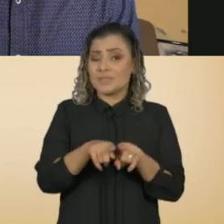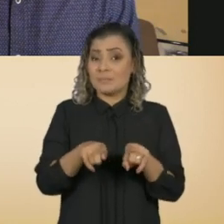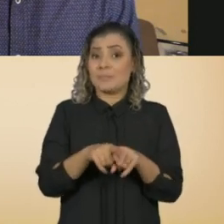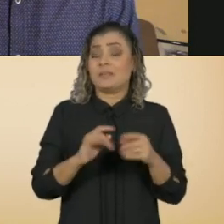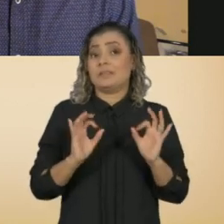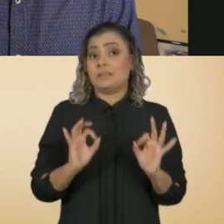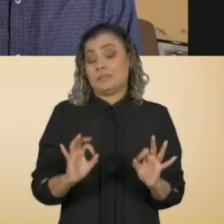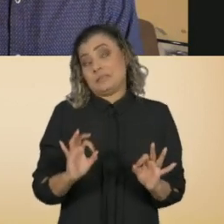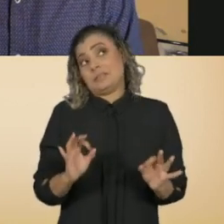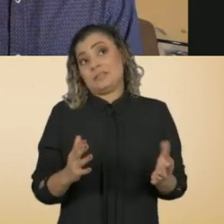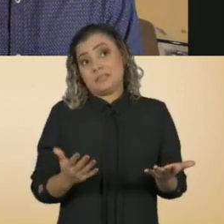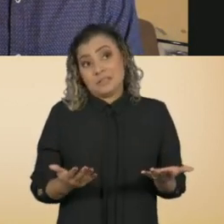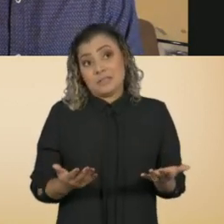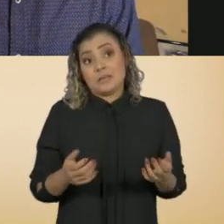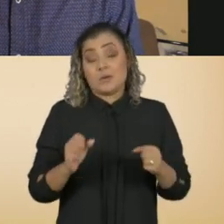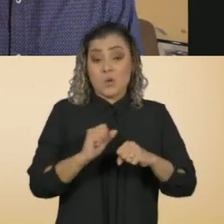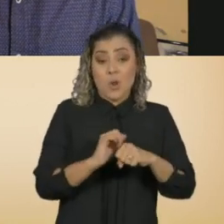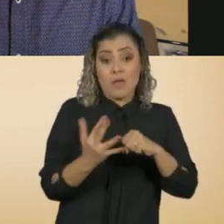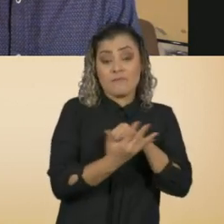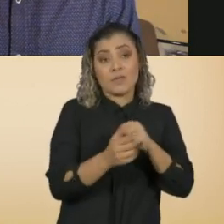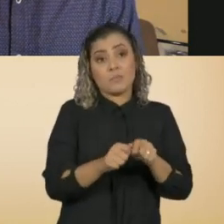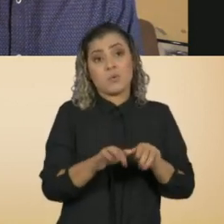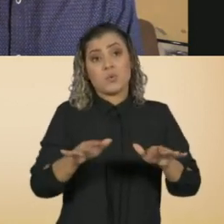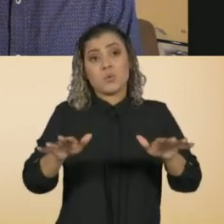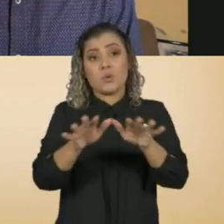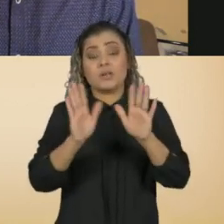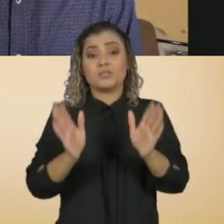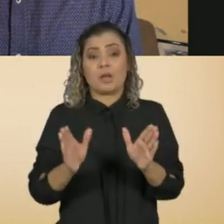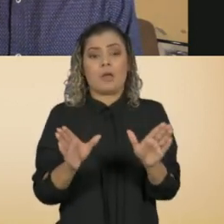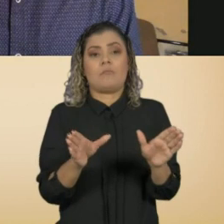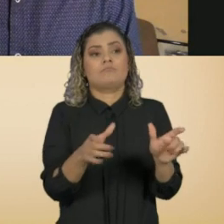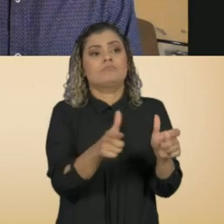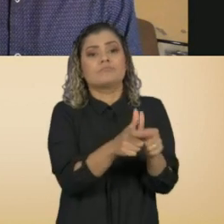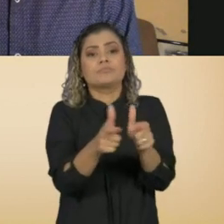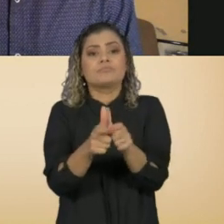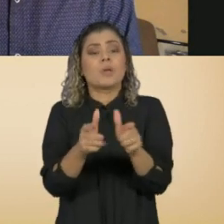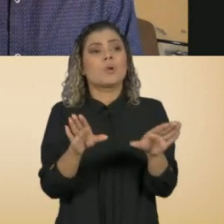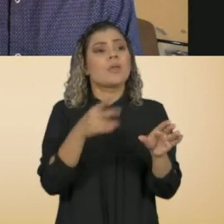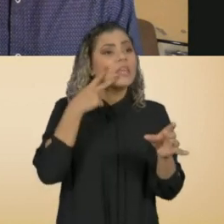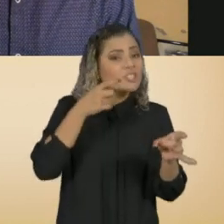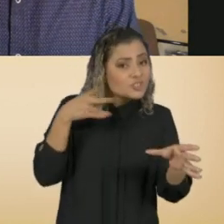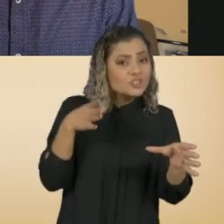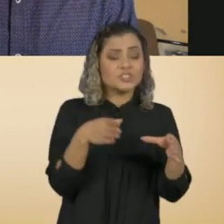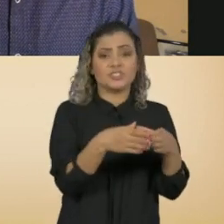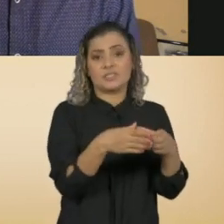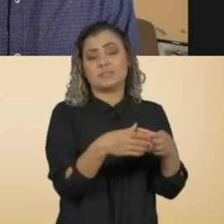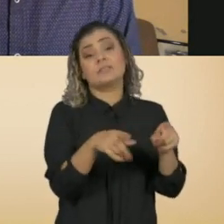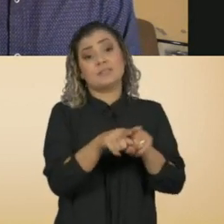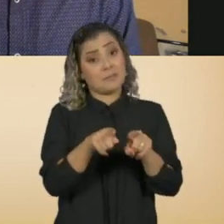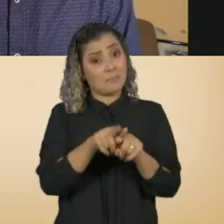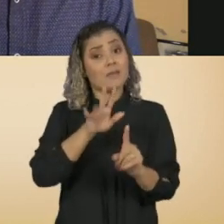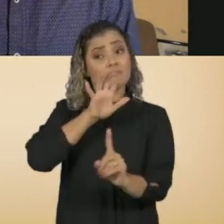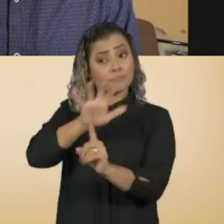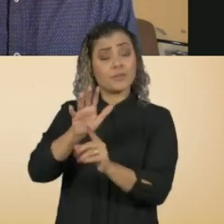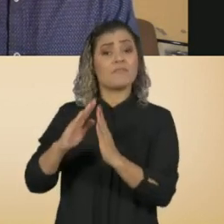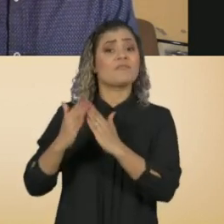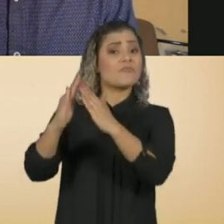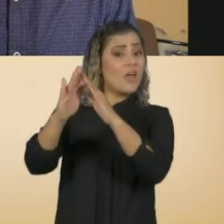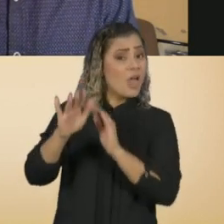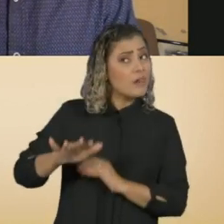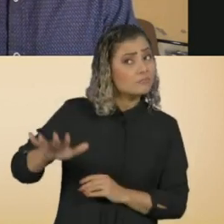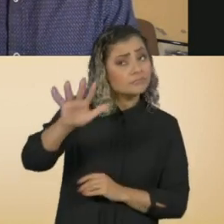o coronavírus já está chegando nas comunidades indígenas, vai bater forte na favela